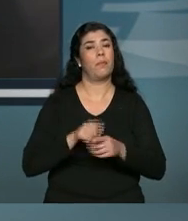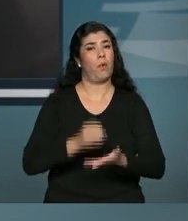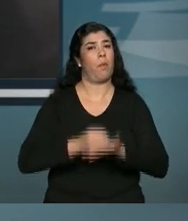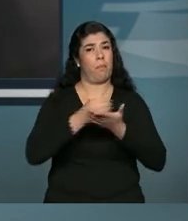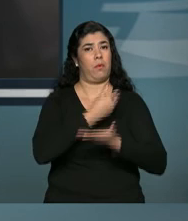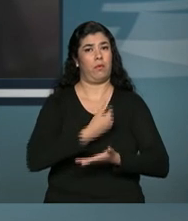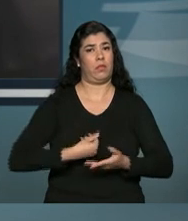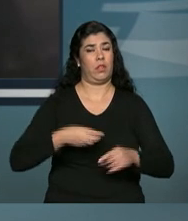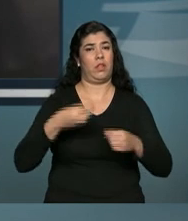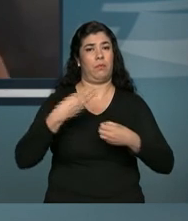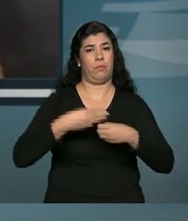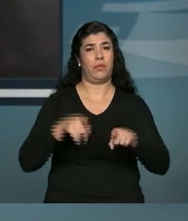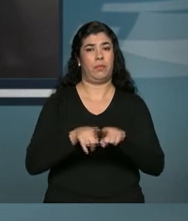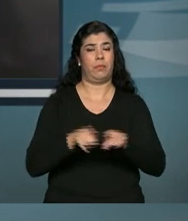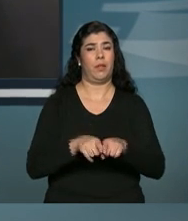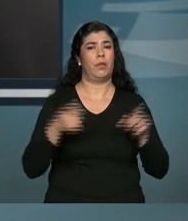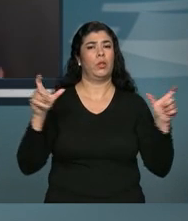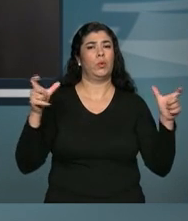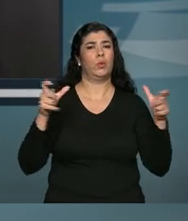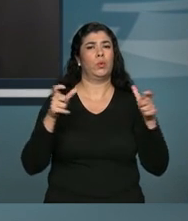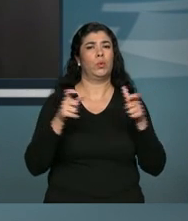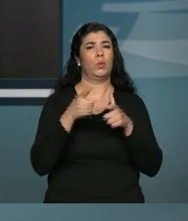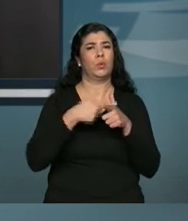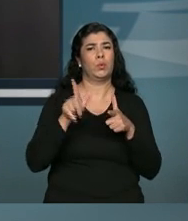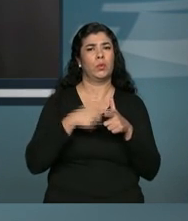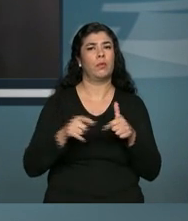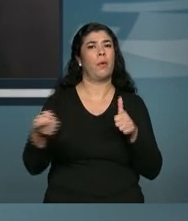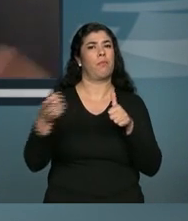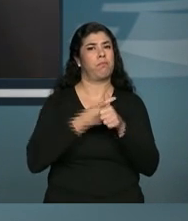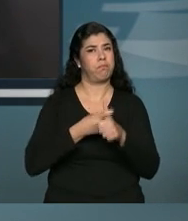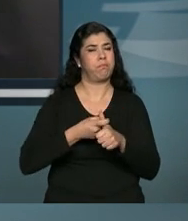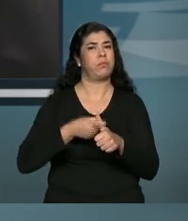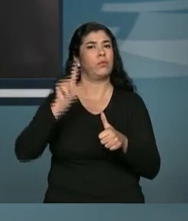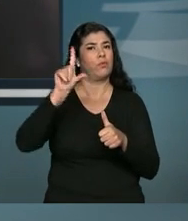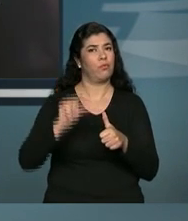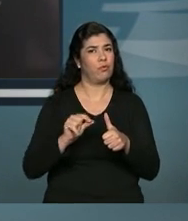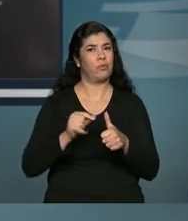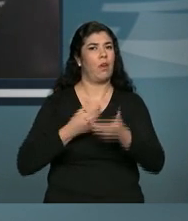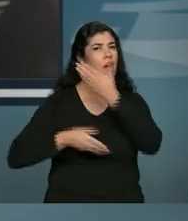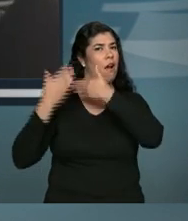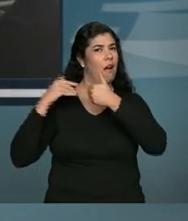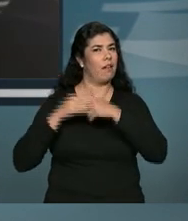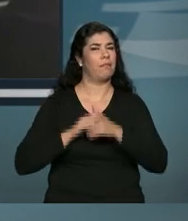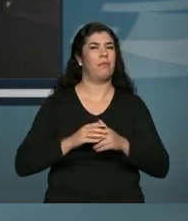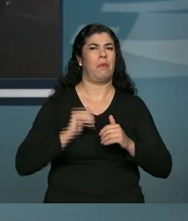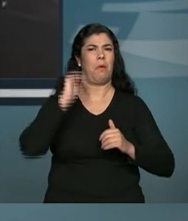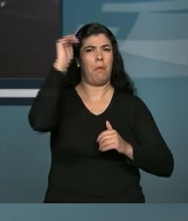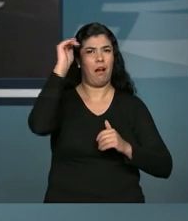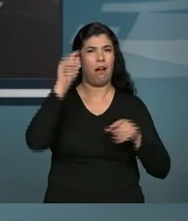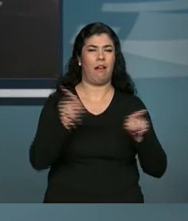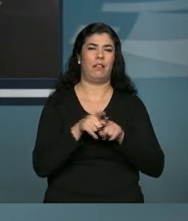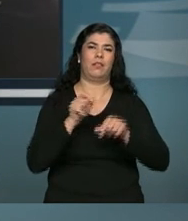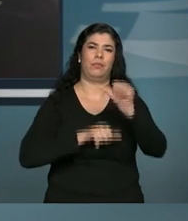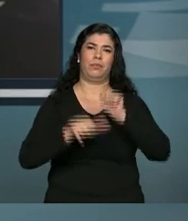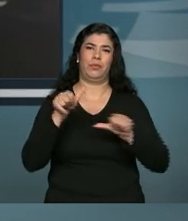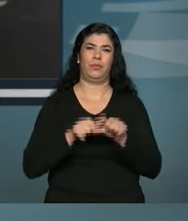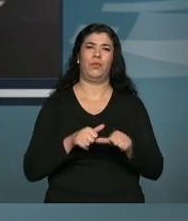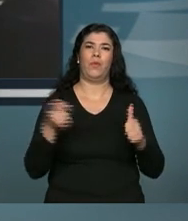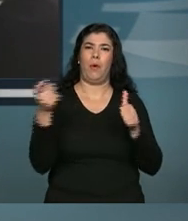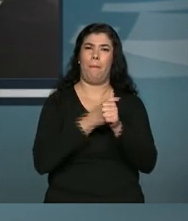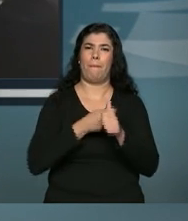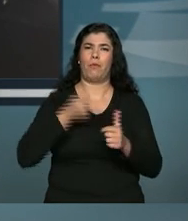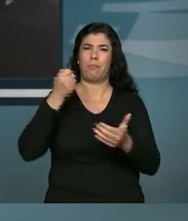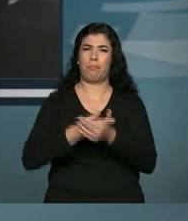e do município. E com isso, reduziu bastante os nossos impostos. A gente pagava muitos impostos, agora a paga menos. A facilidade de